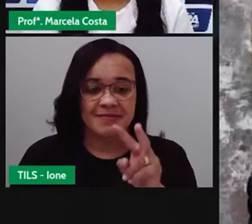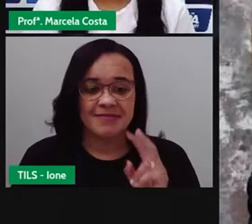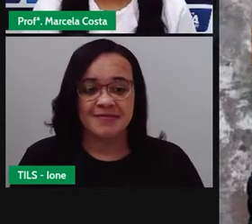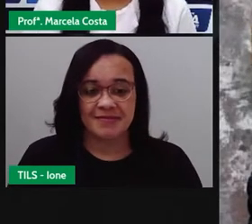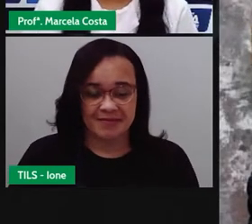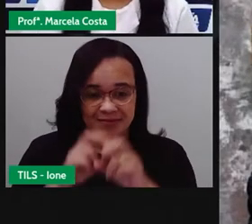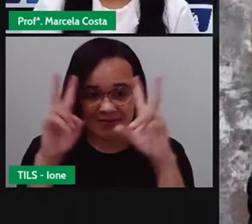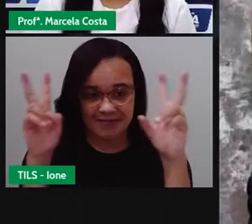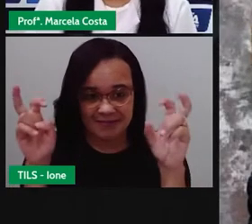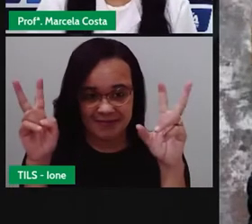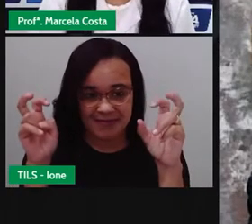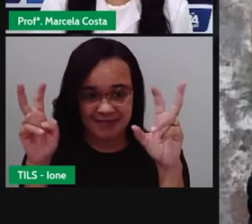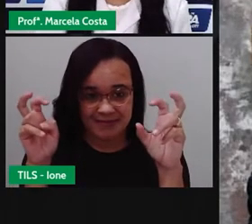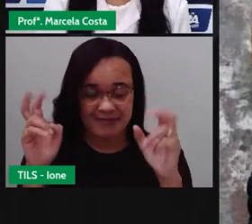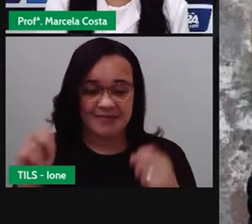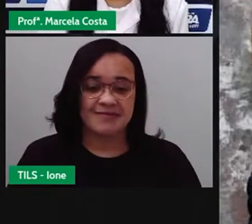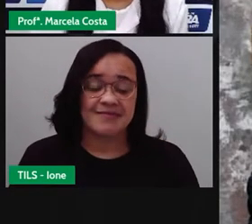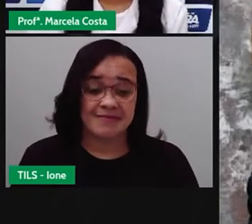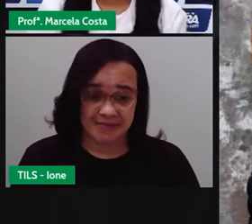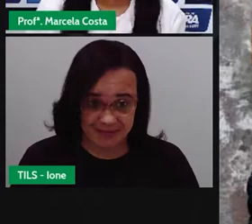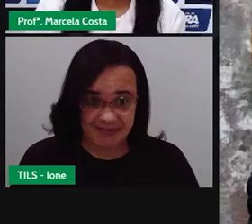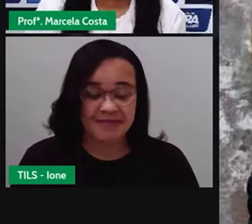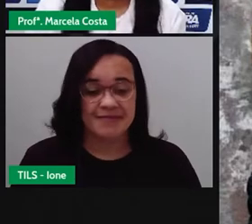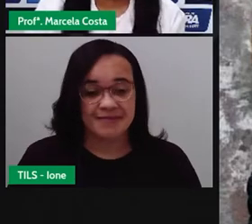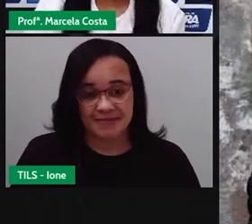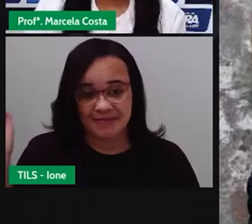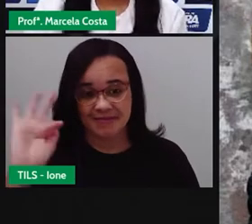Então, olha aqui o blog,